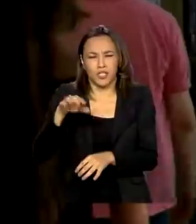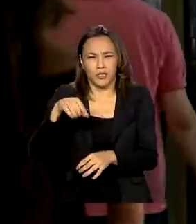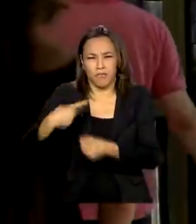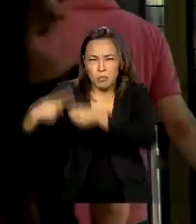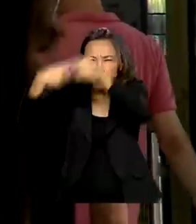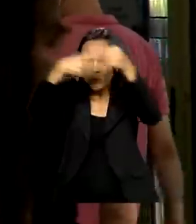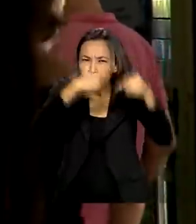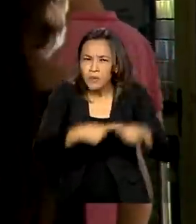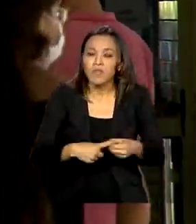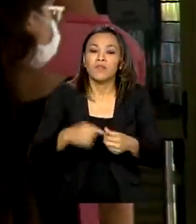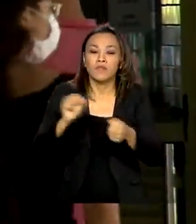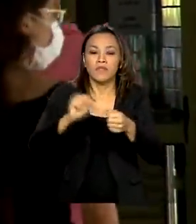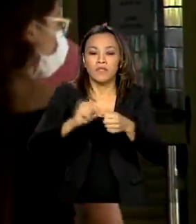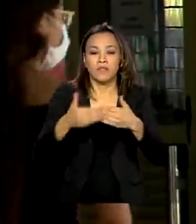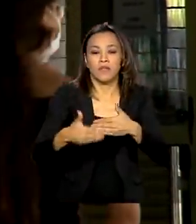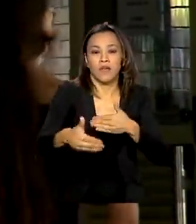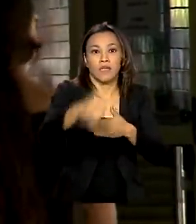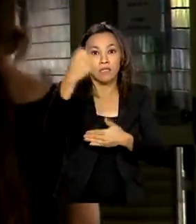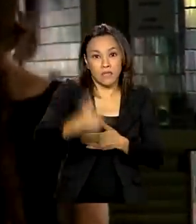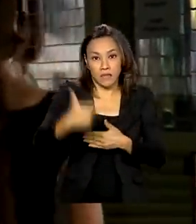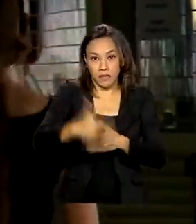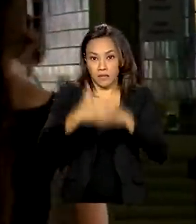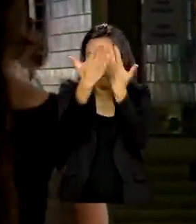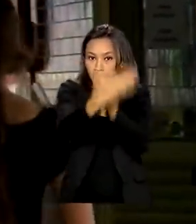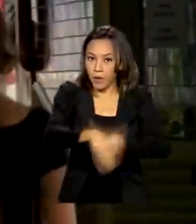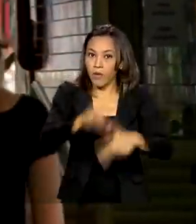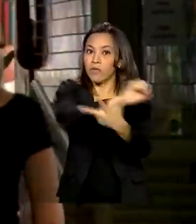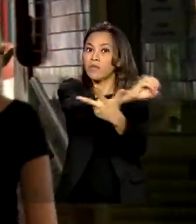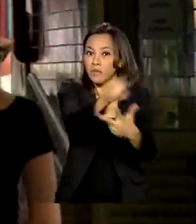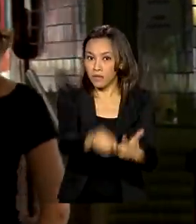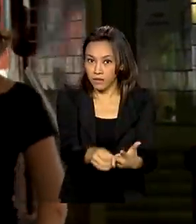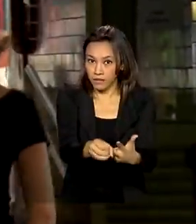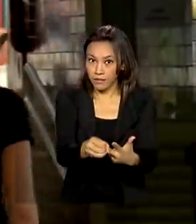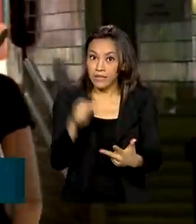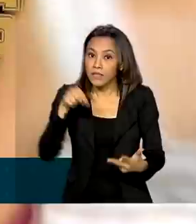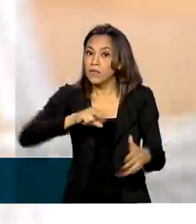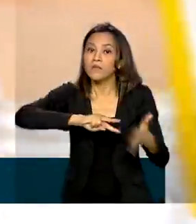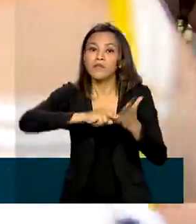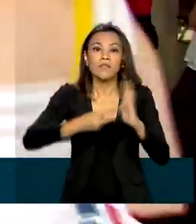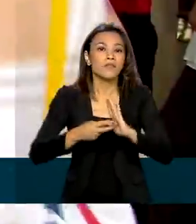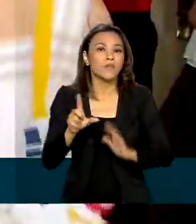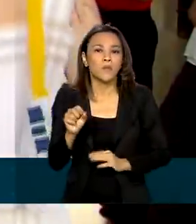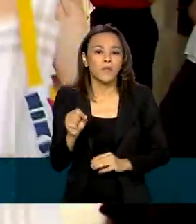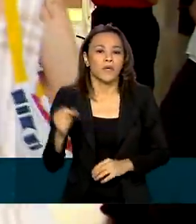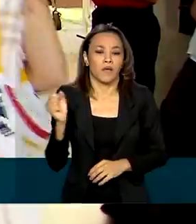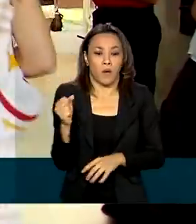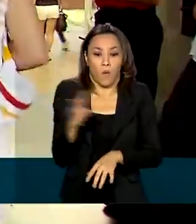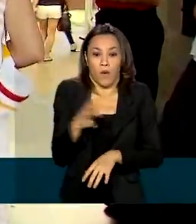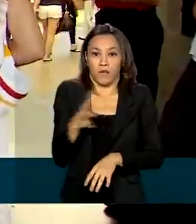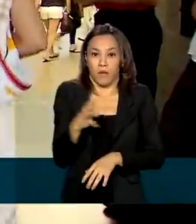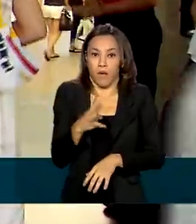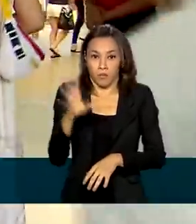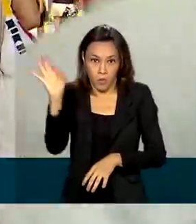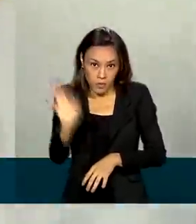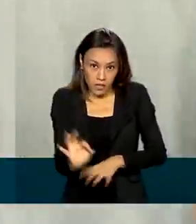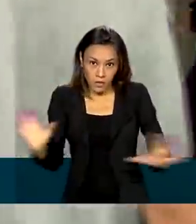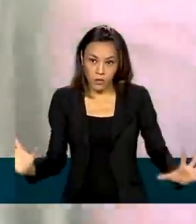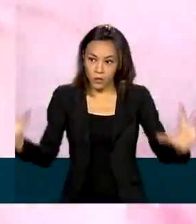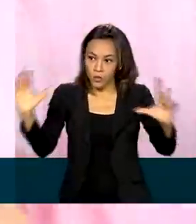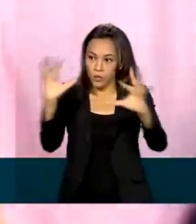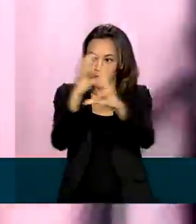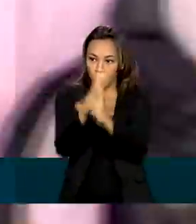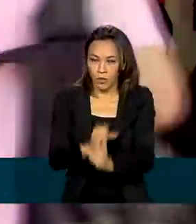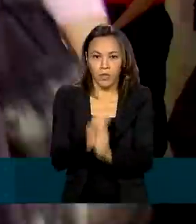fizeram a segunda prova do Exame Nacional do Ensino Médio, o Enem. Isso representa 44% do total de